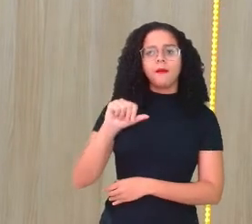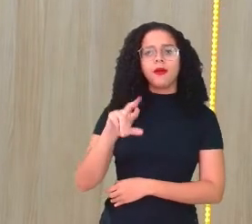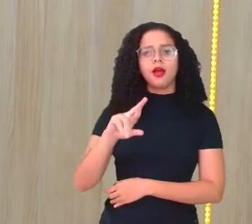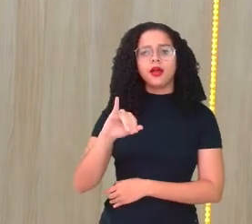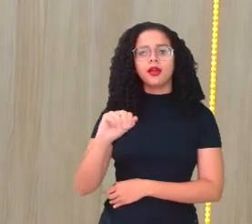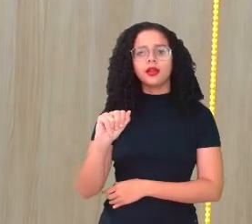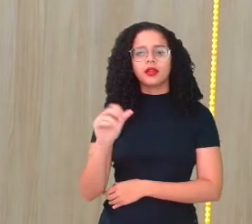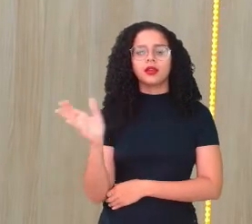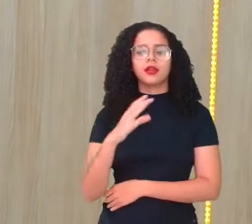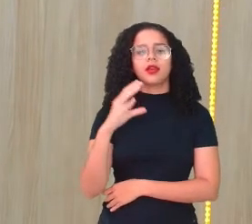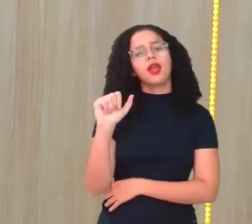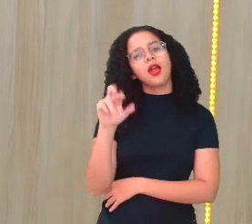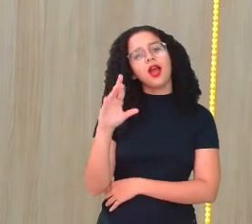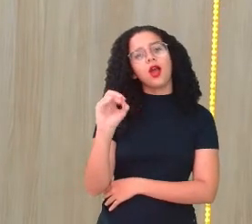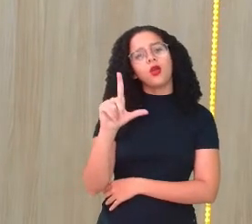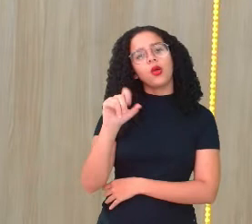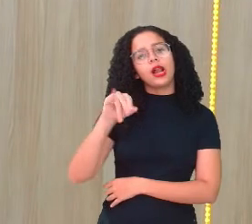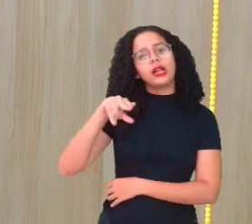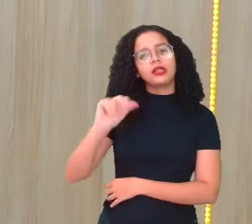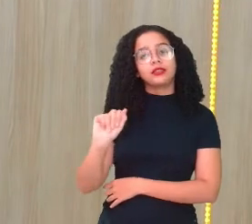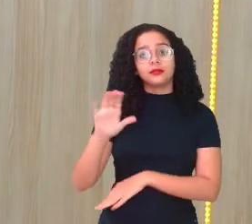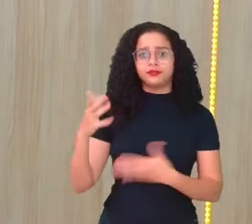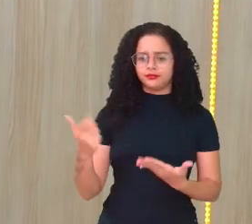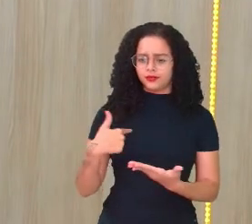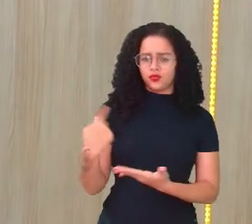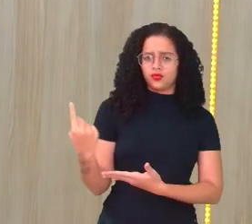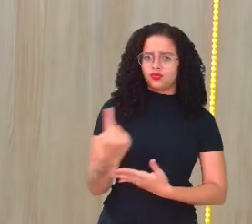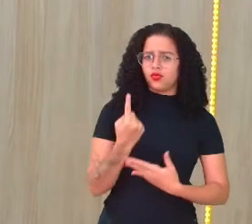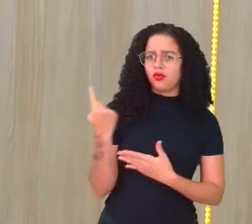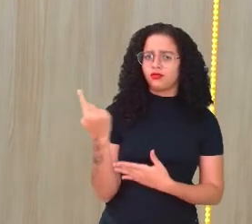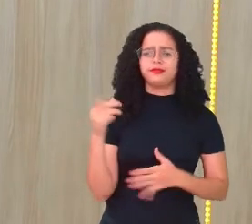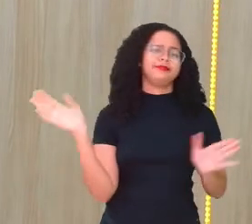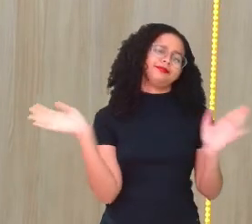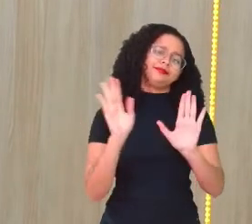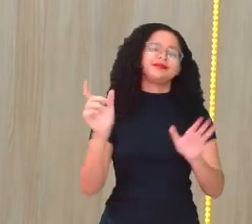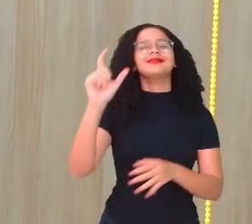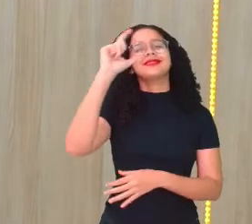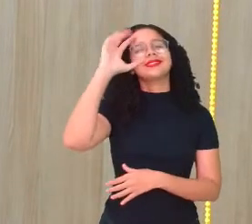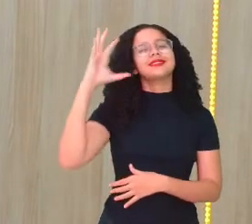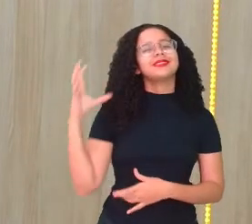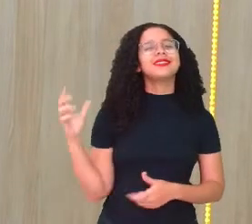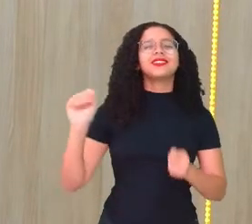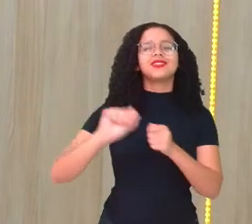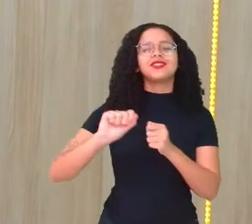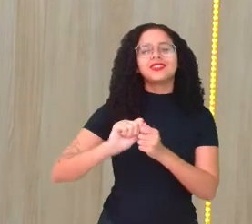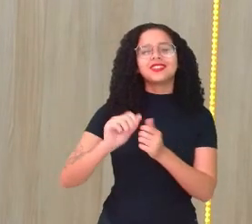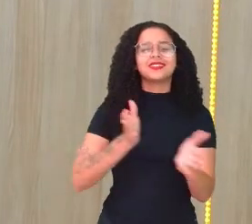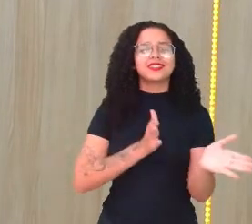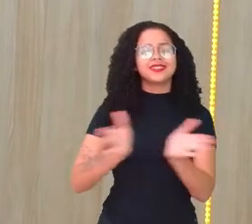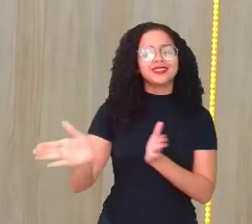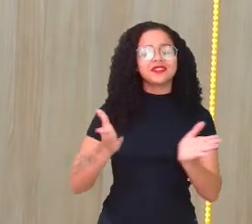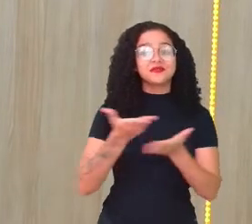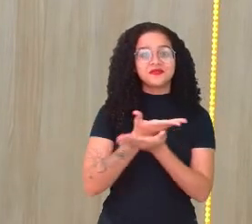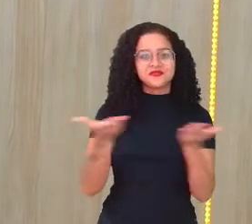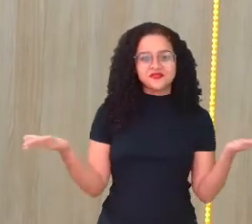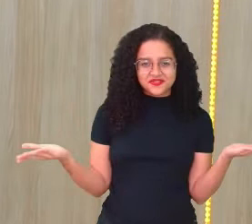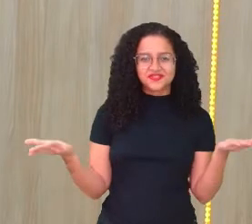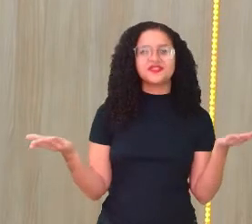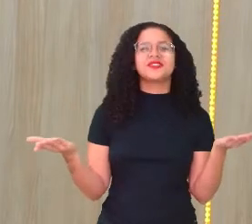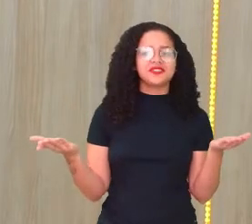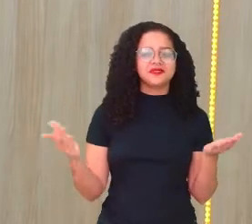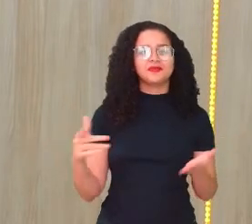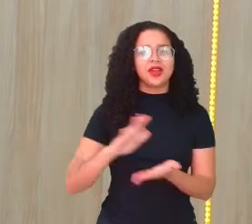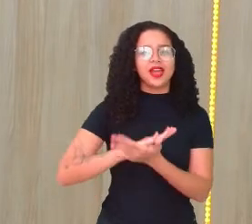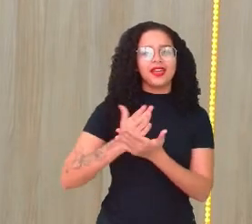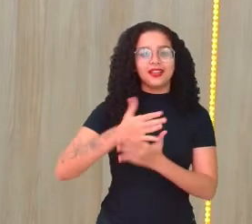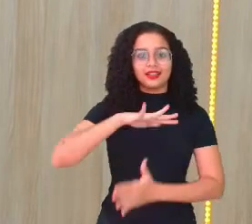Carolina. Então, eu não estou aqui sozinha, né? Vitória está fazendo essa acessibilidade aí, né? É a